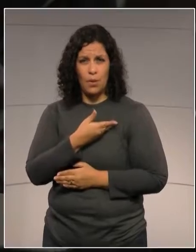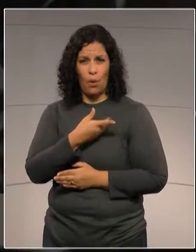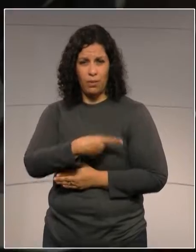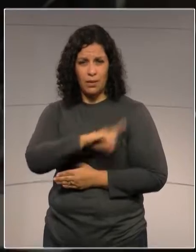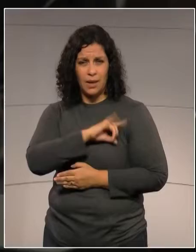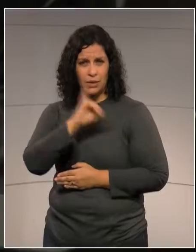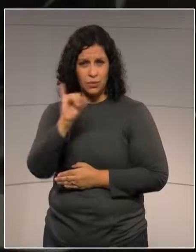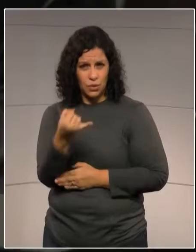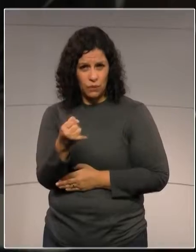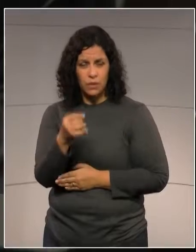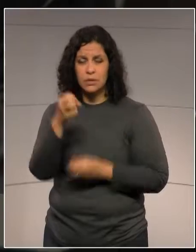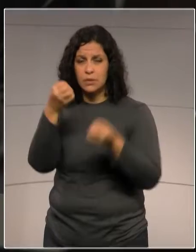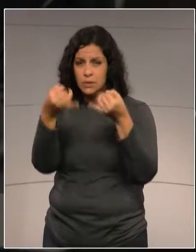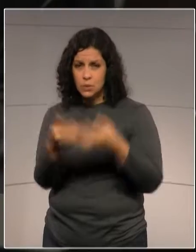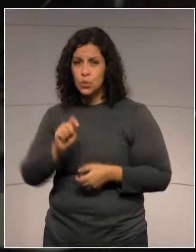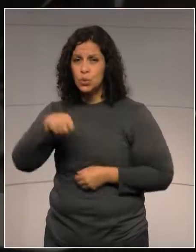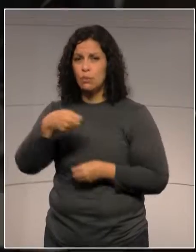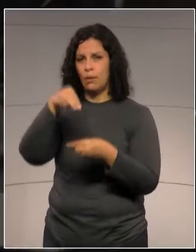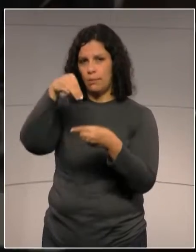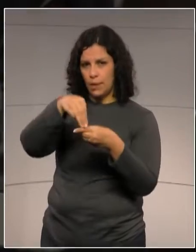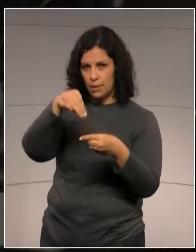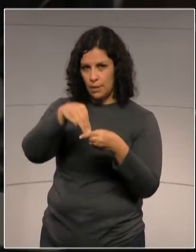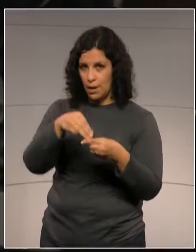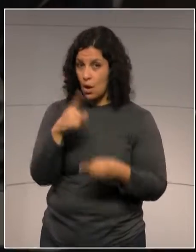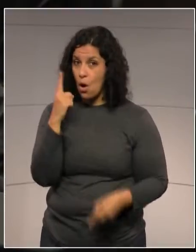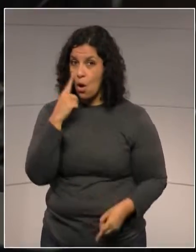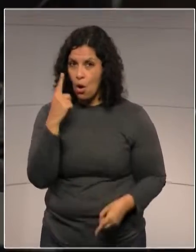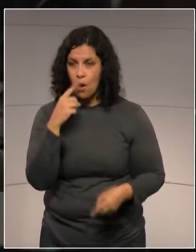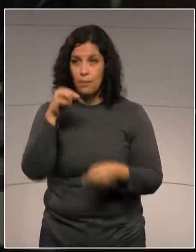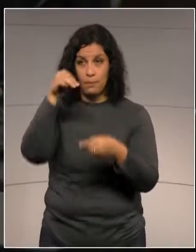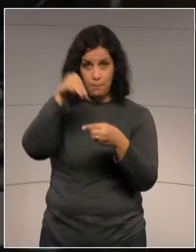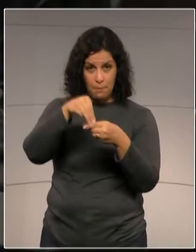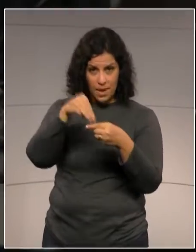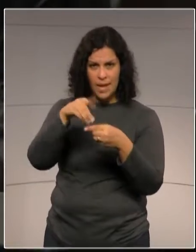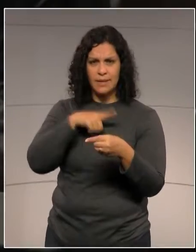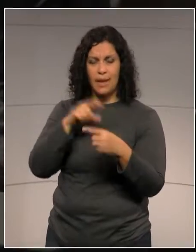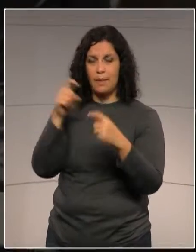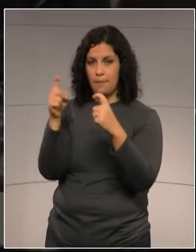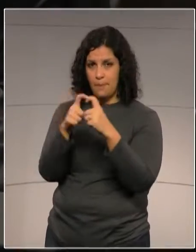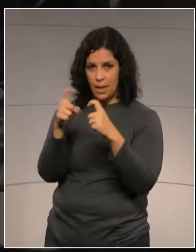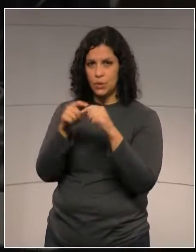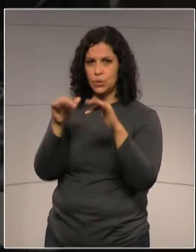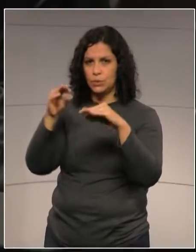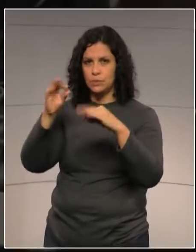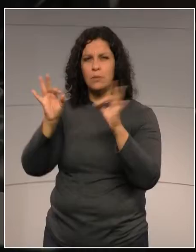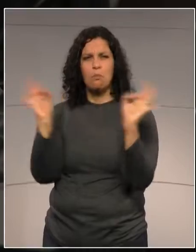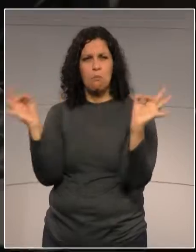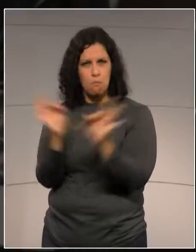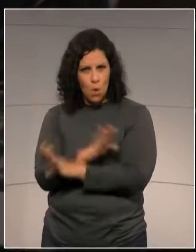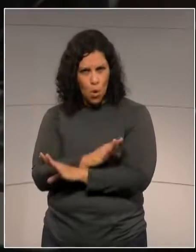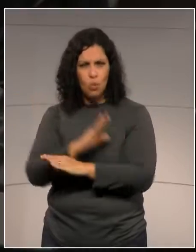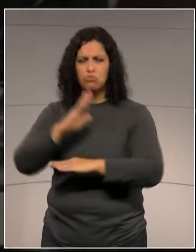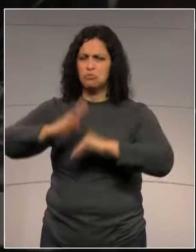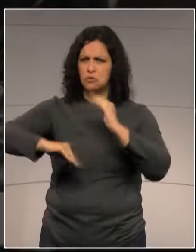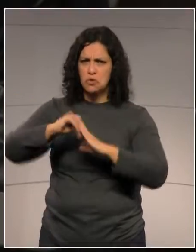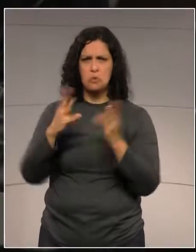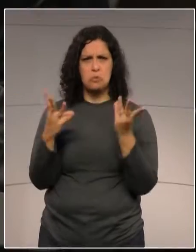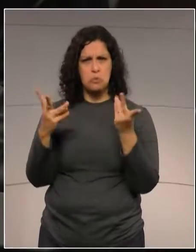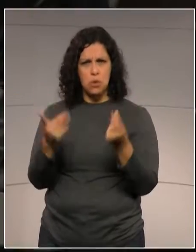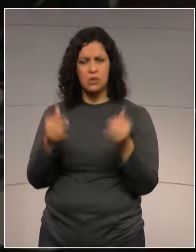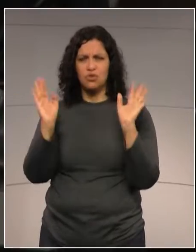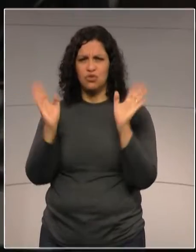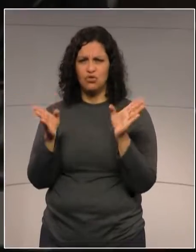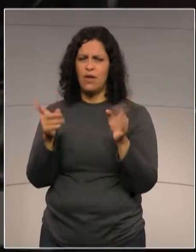falou sobre Maringá. Pasmem, Maringá tem médico preparado, capacitado, pessoas que estão no trabalho